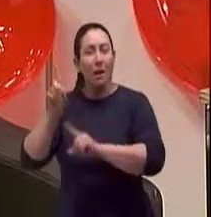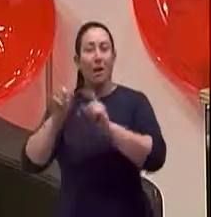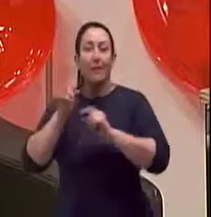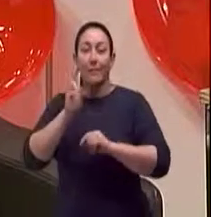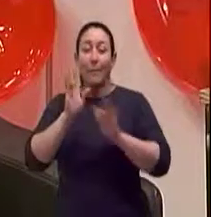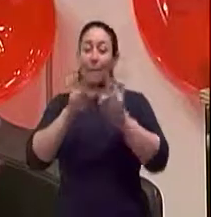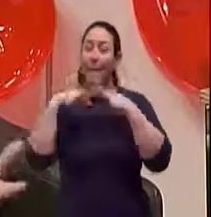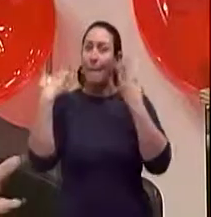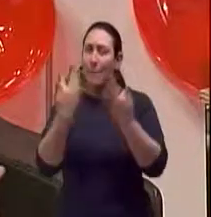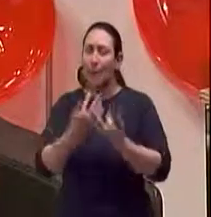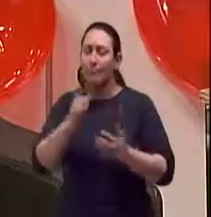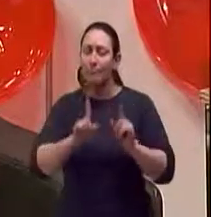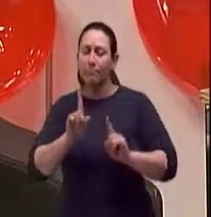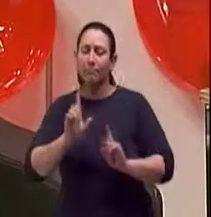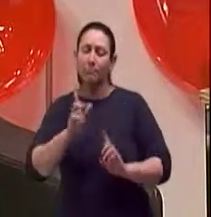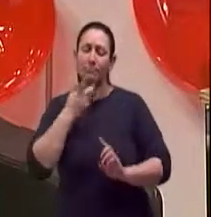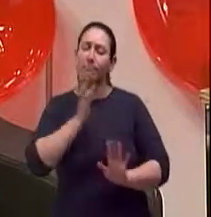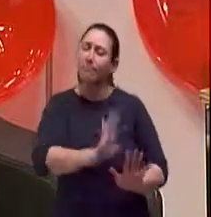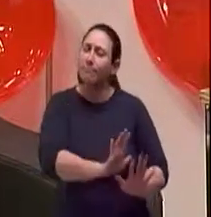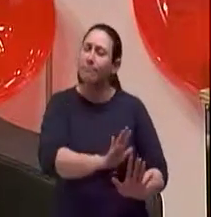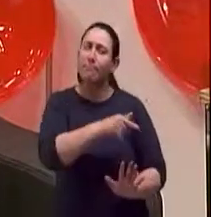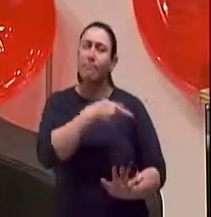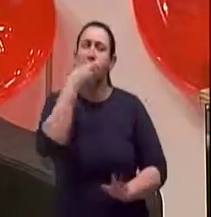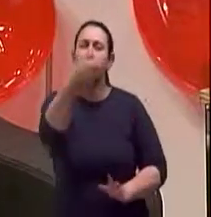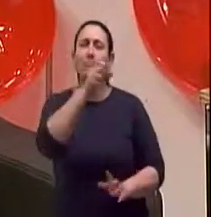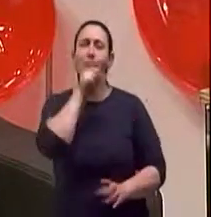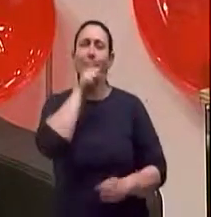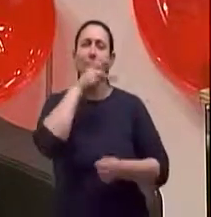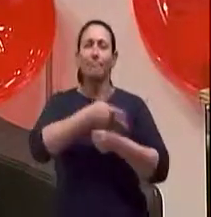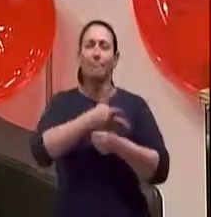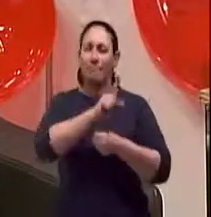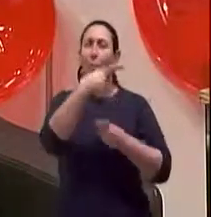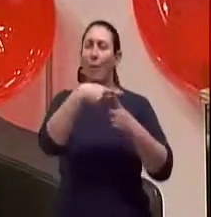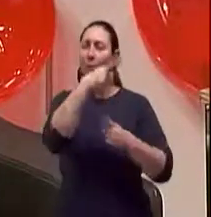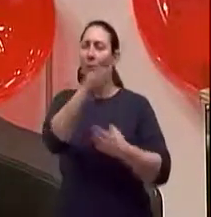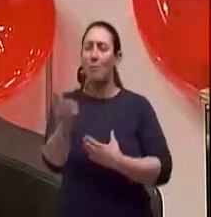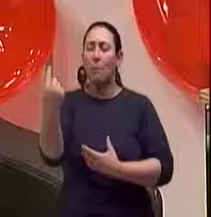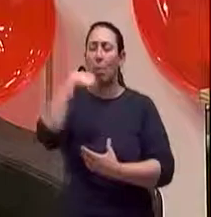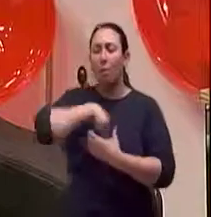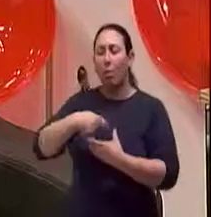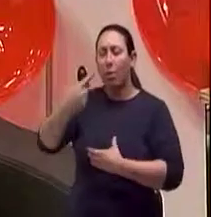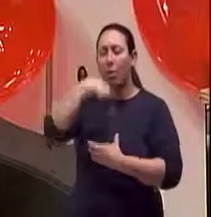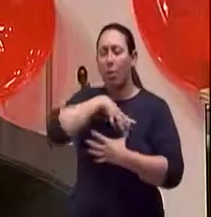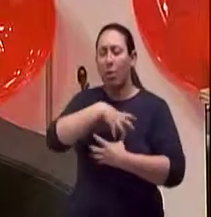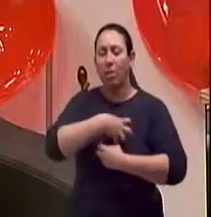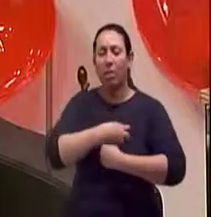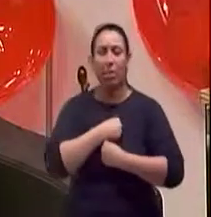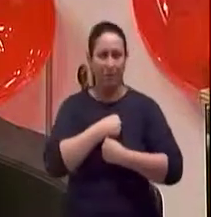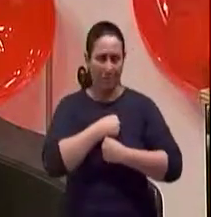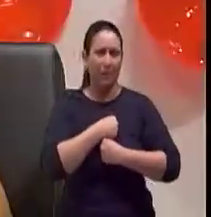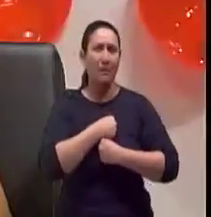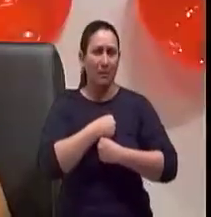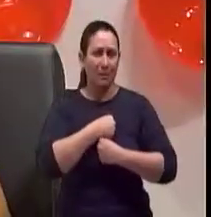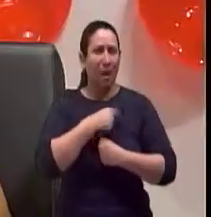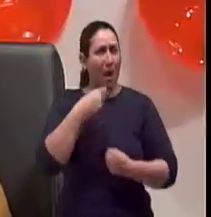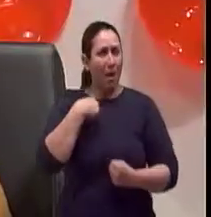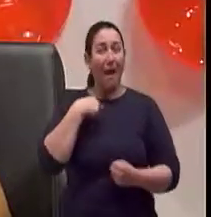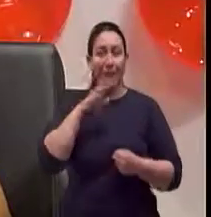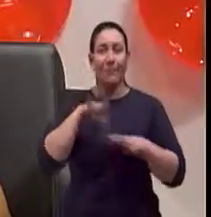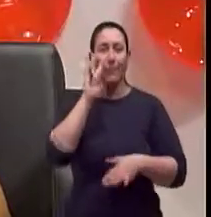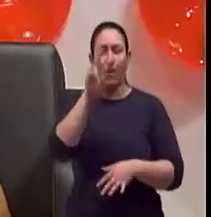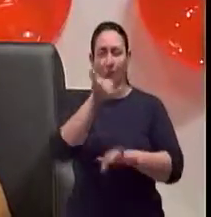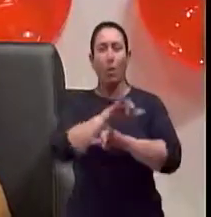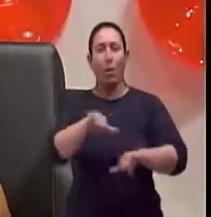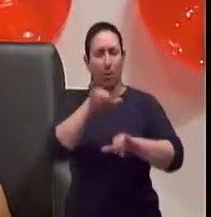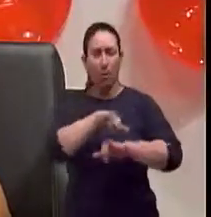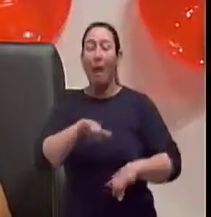da família tem que se dar conta. Pô, não vamos falar assim com vó, eu ouvi no programa, eu ouvi no Facebook, eu ouvi a vó. Ah, quando o vó ouve o programa, depois